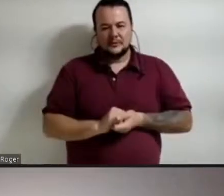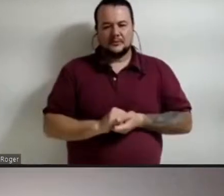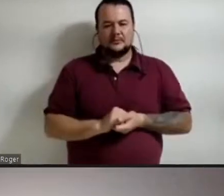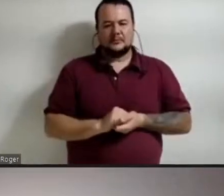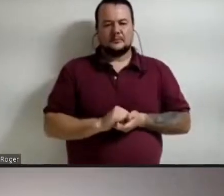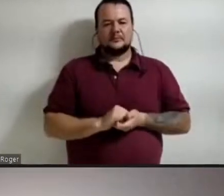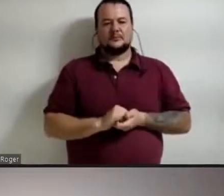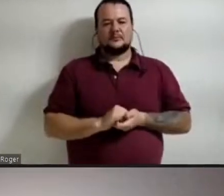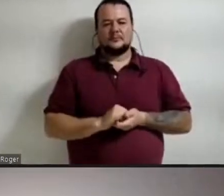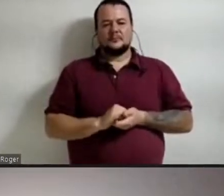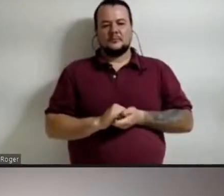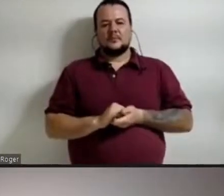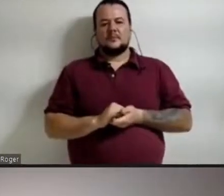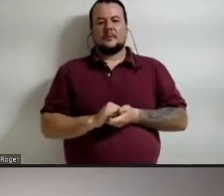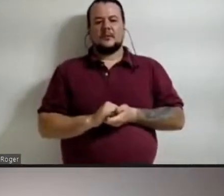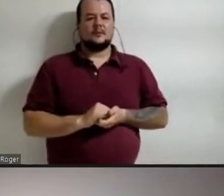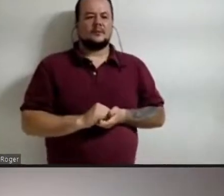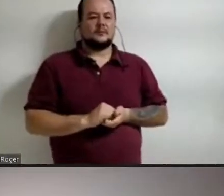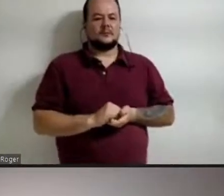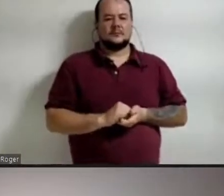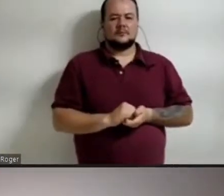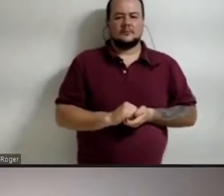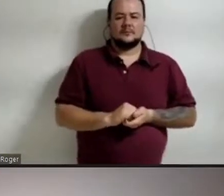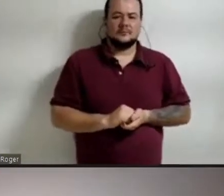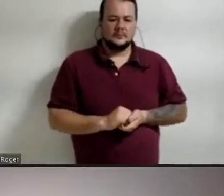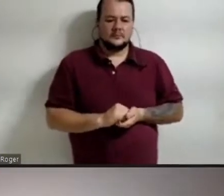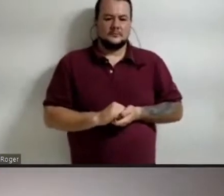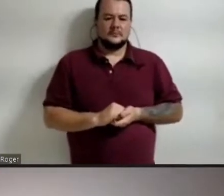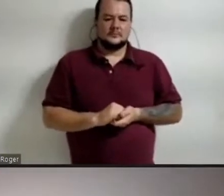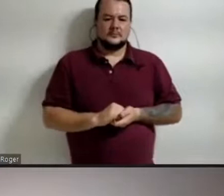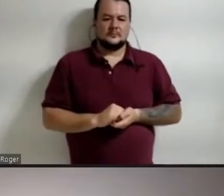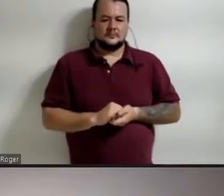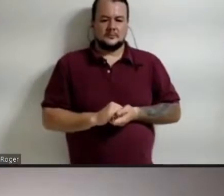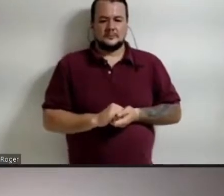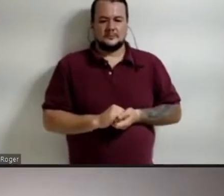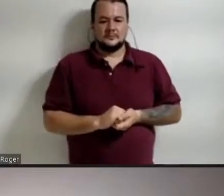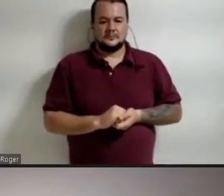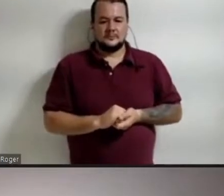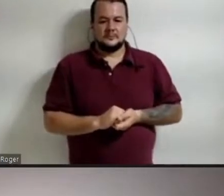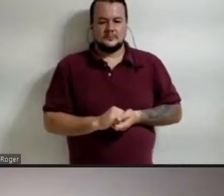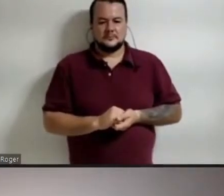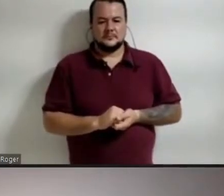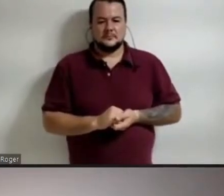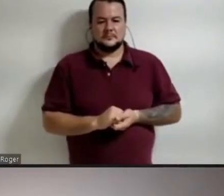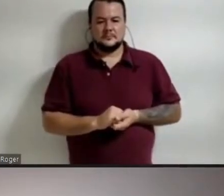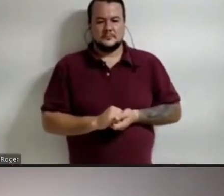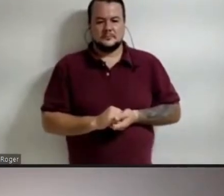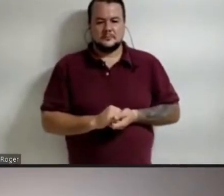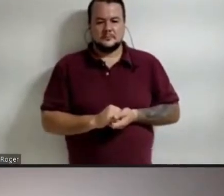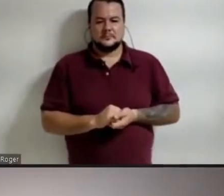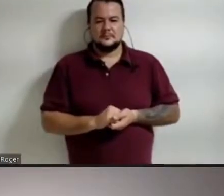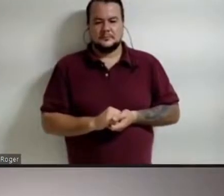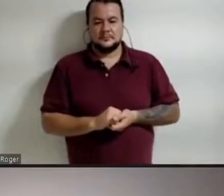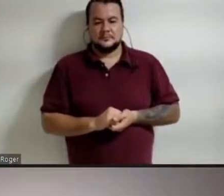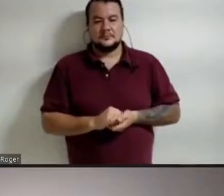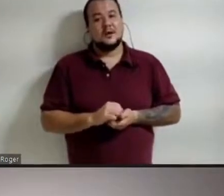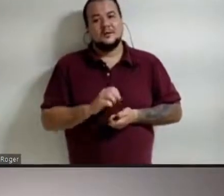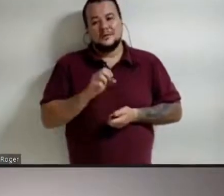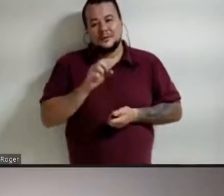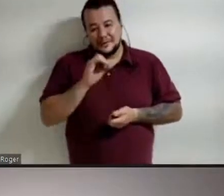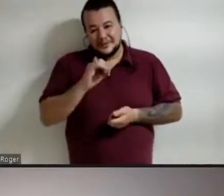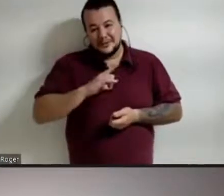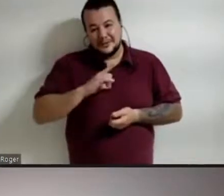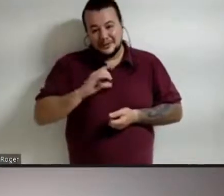Bem pontual. Bem pontual. Bem pontual. Vou patrocinar com recurso financeiro, aí